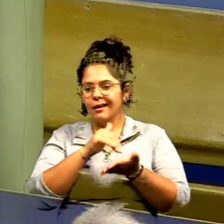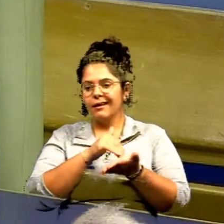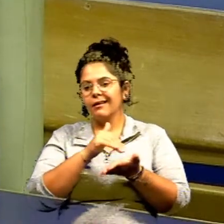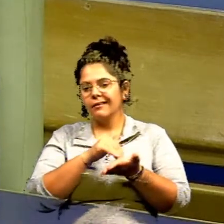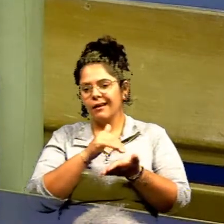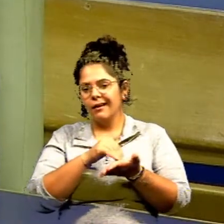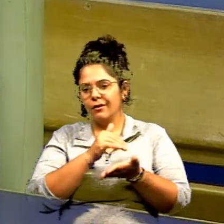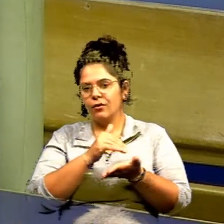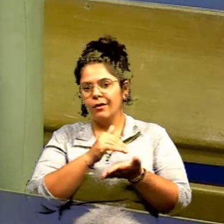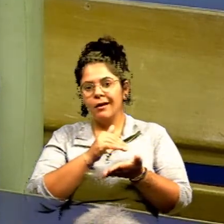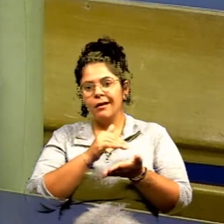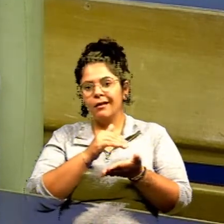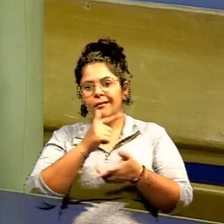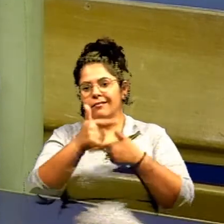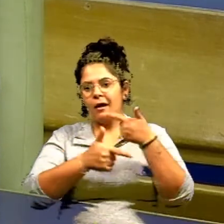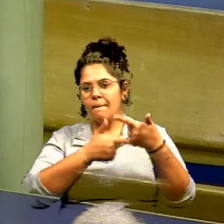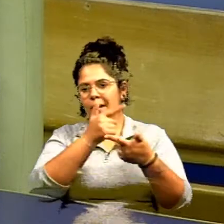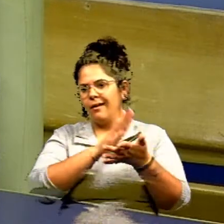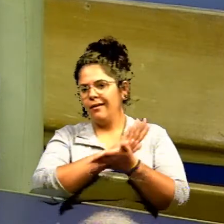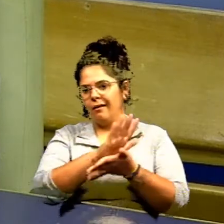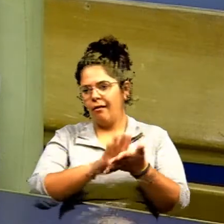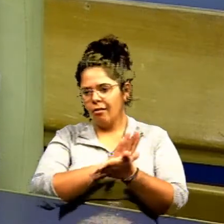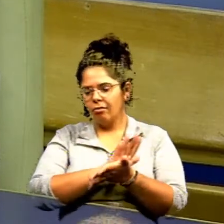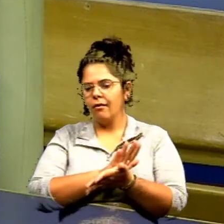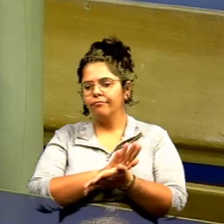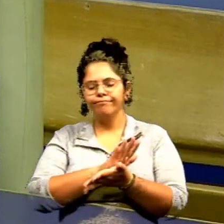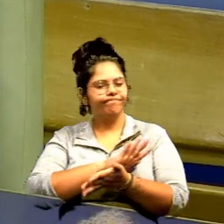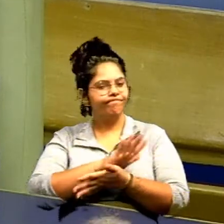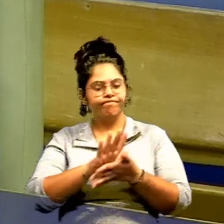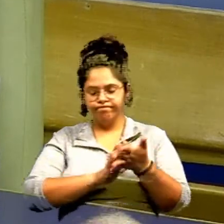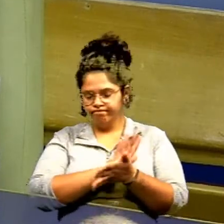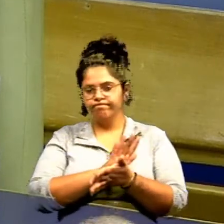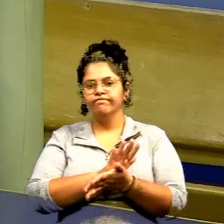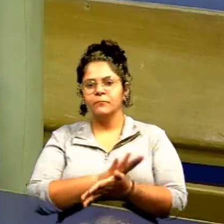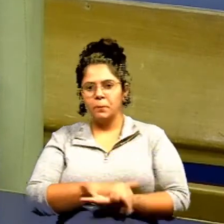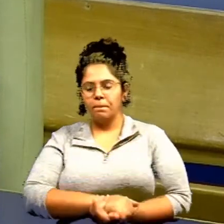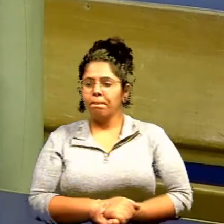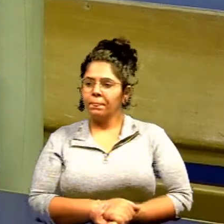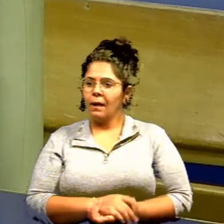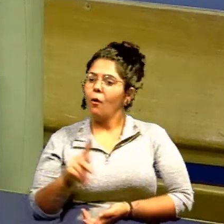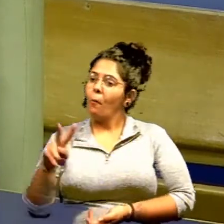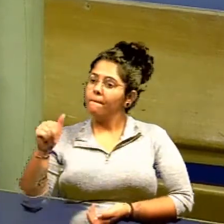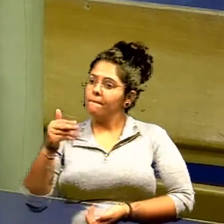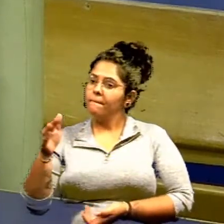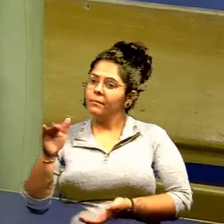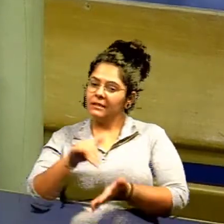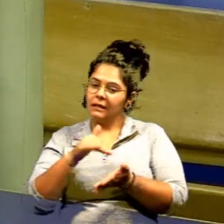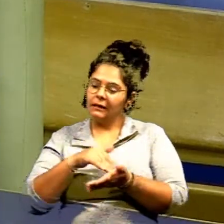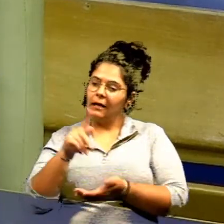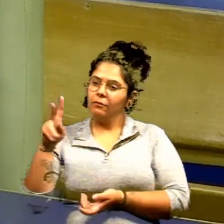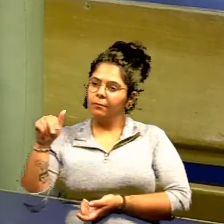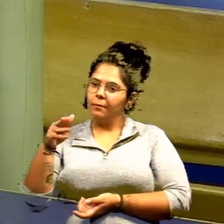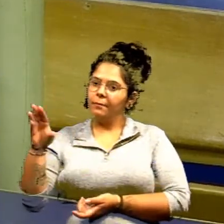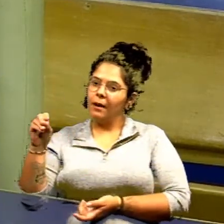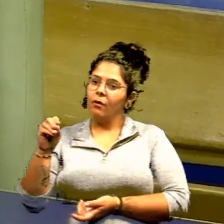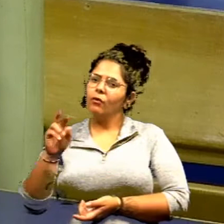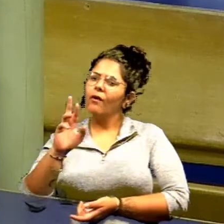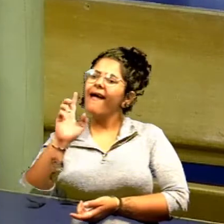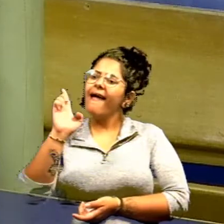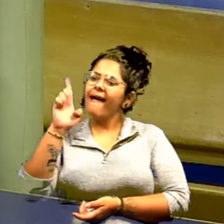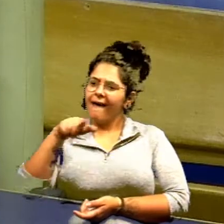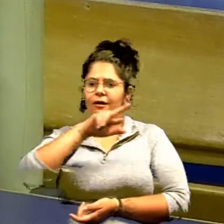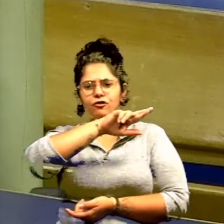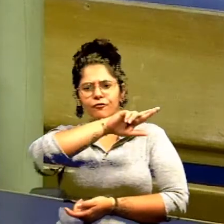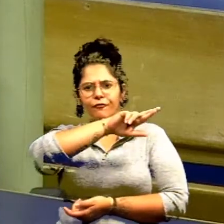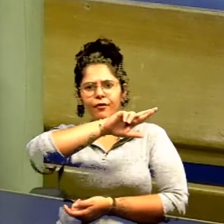deixam e muito a desejar mas muito mesmo o Paulo é uma pessoa extremamente diferenciada